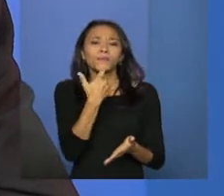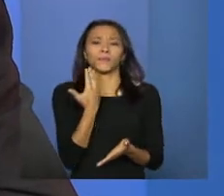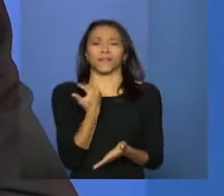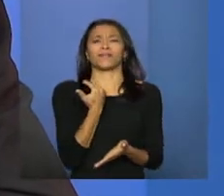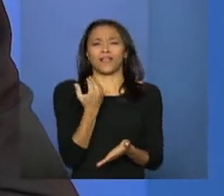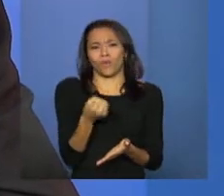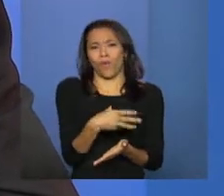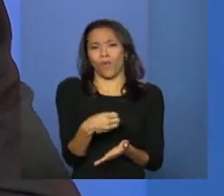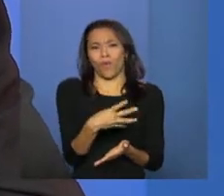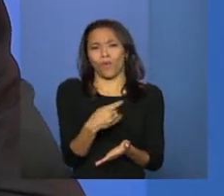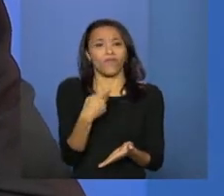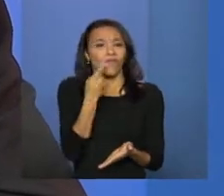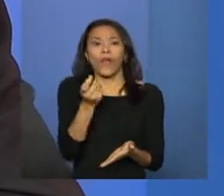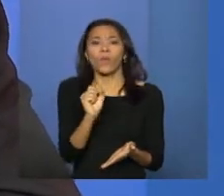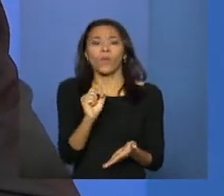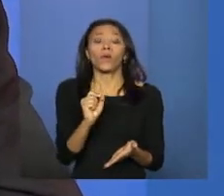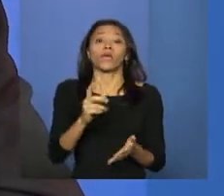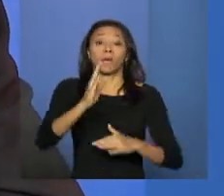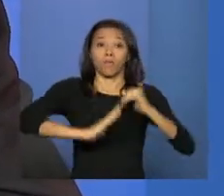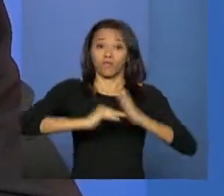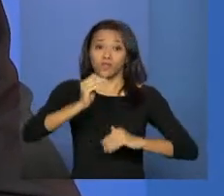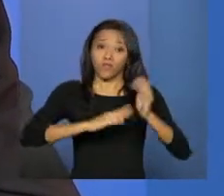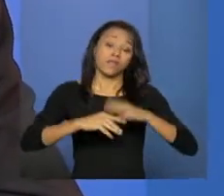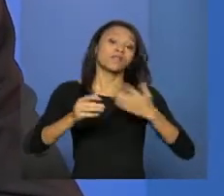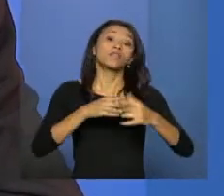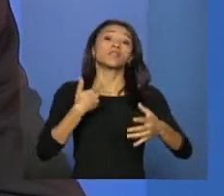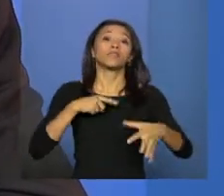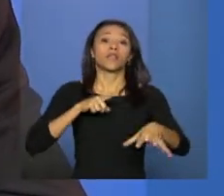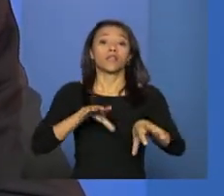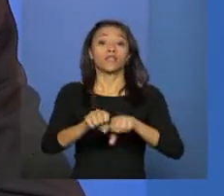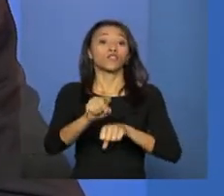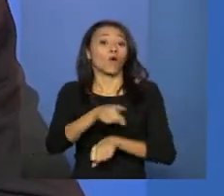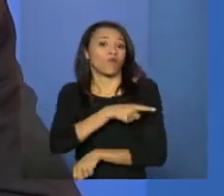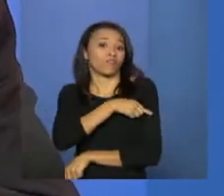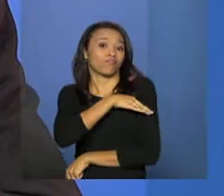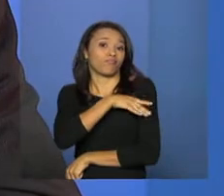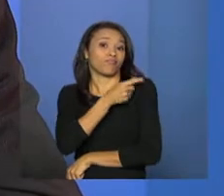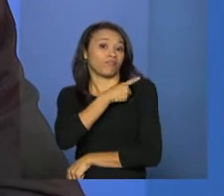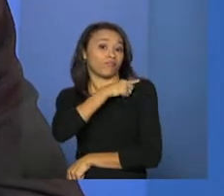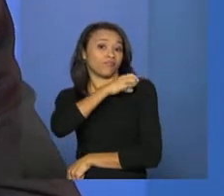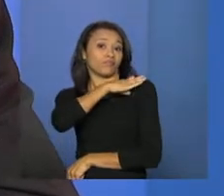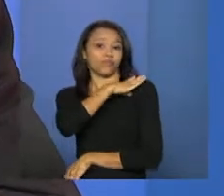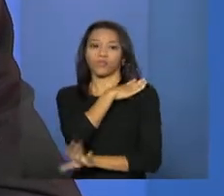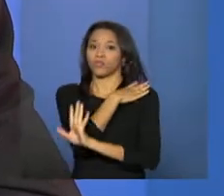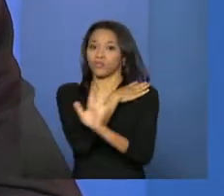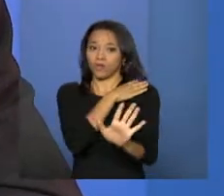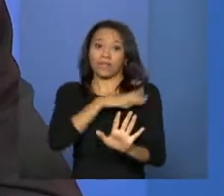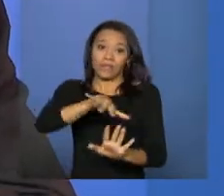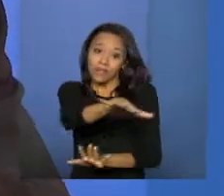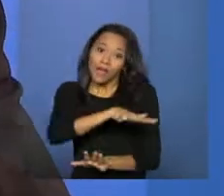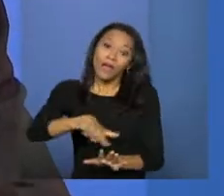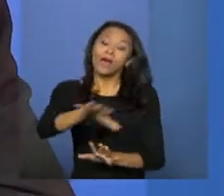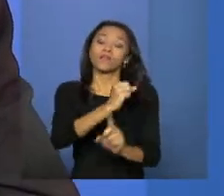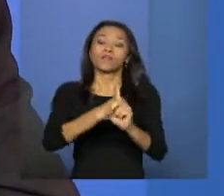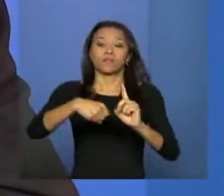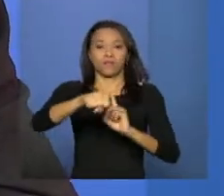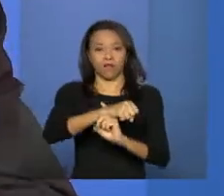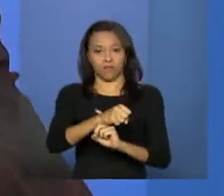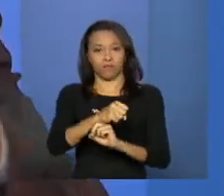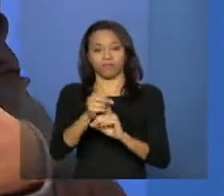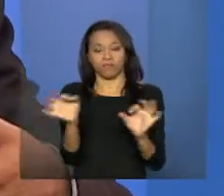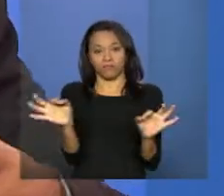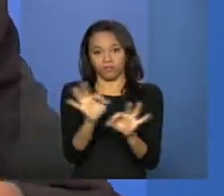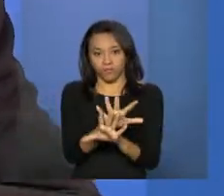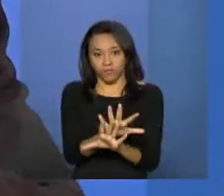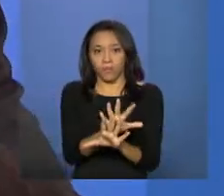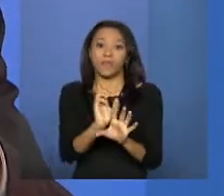trata dos profissionais de ensino médio e fundamental do Sistema Único de Assistência Social. Para termos a compreensão e